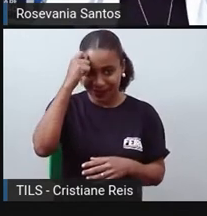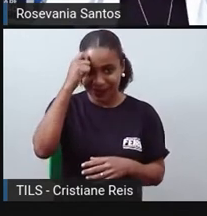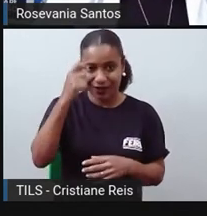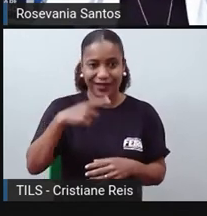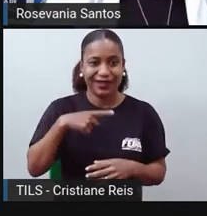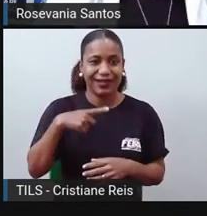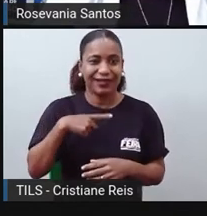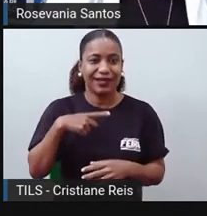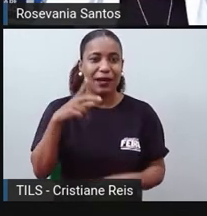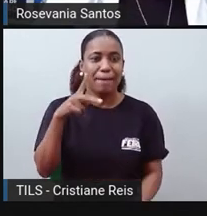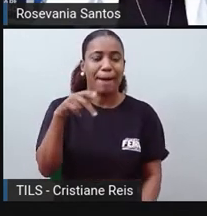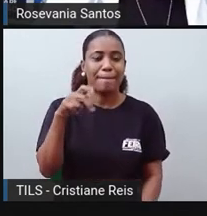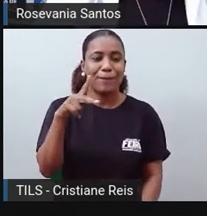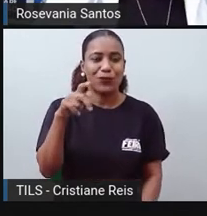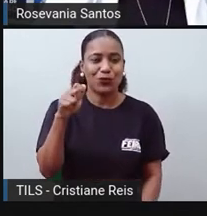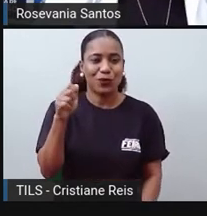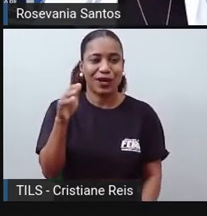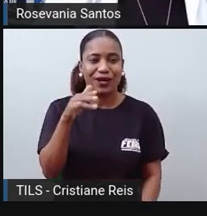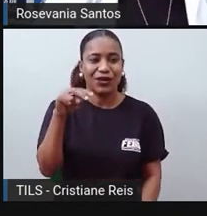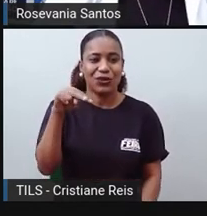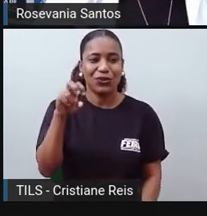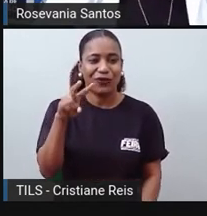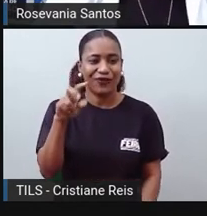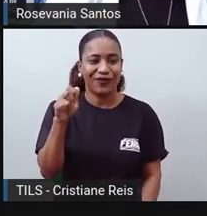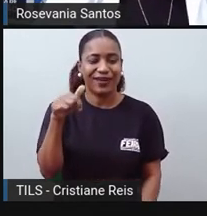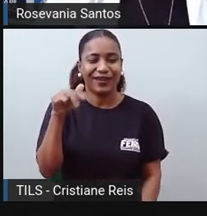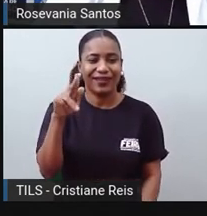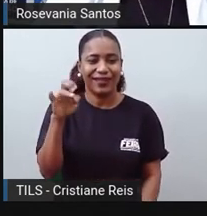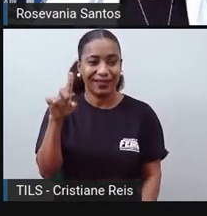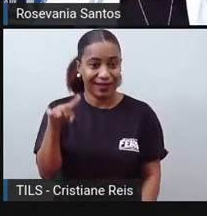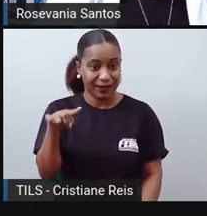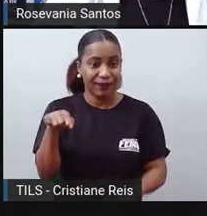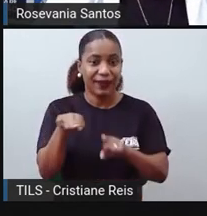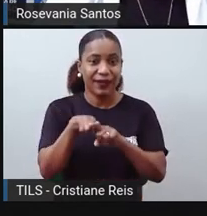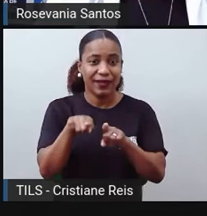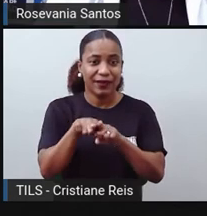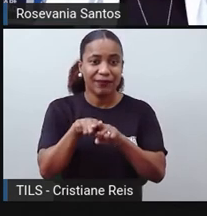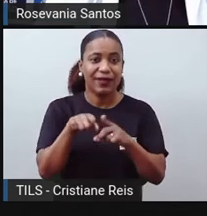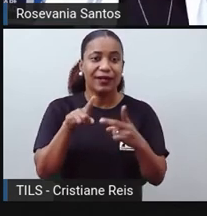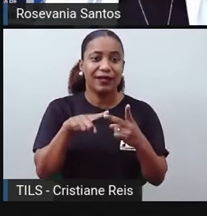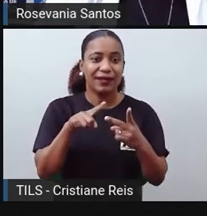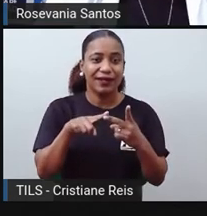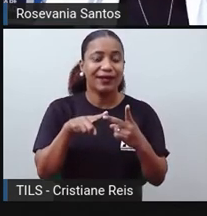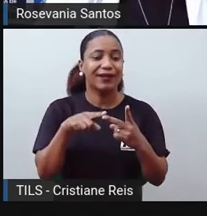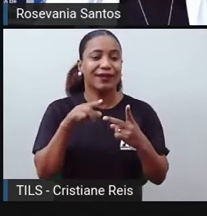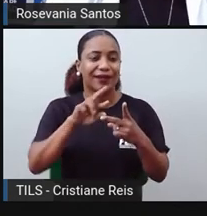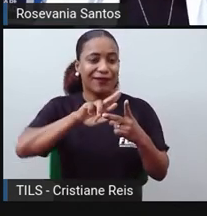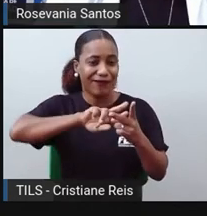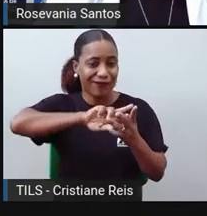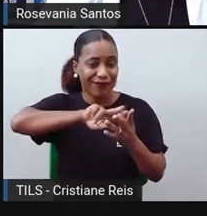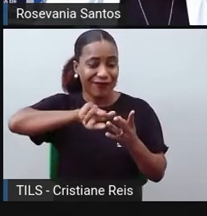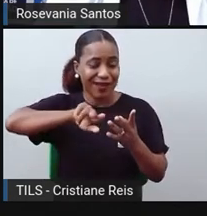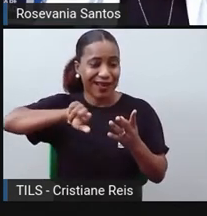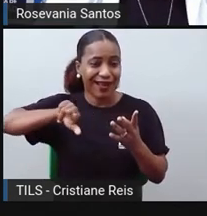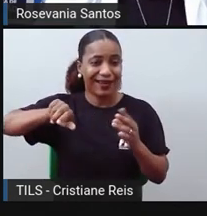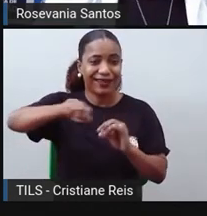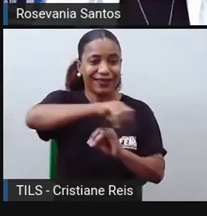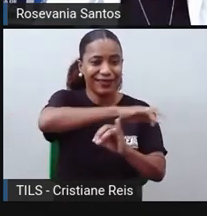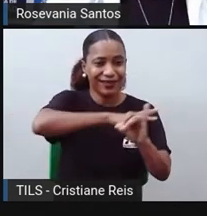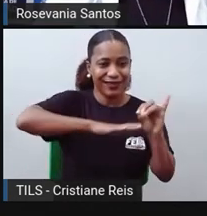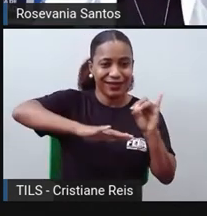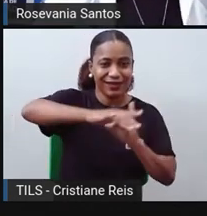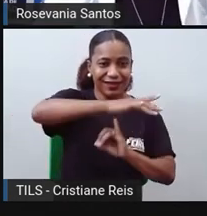de Vanuatu, República das Ilhas Finge e o arquipélago, né? De